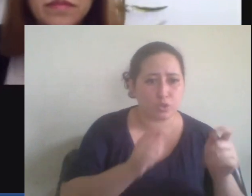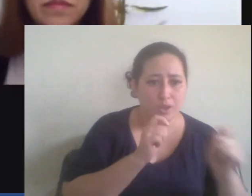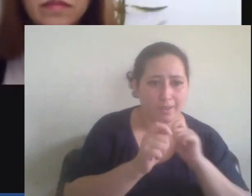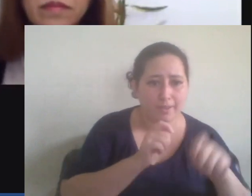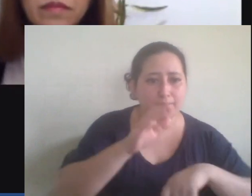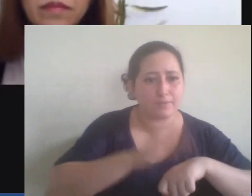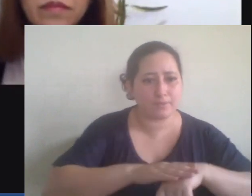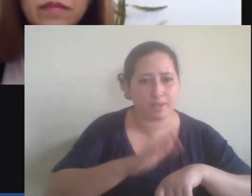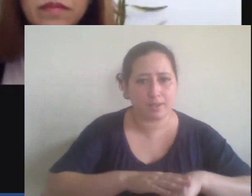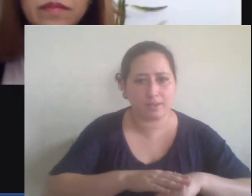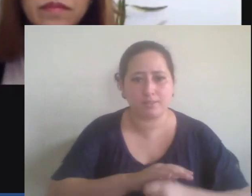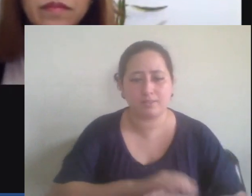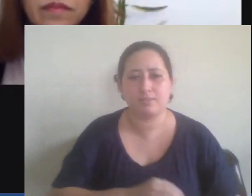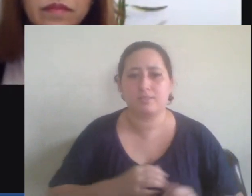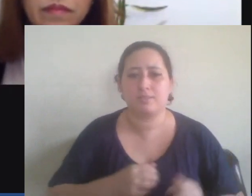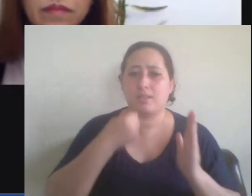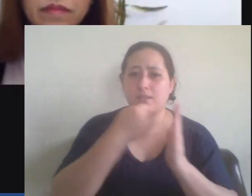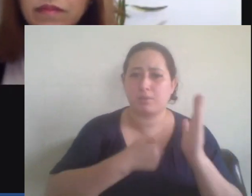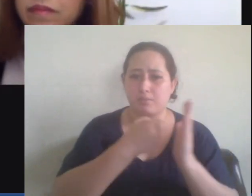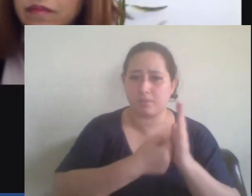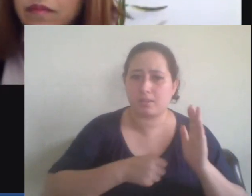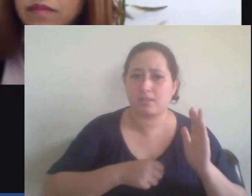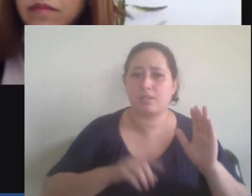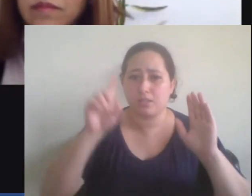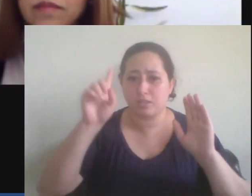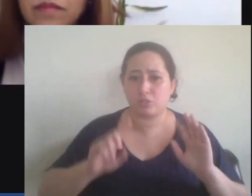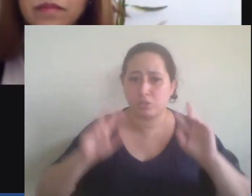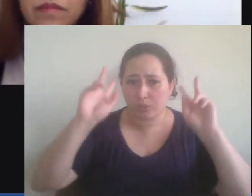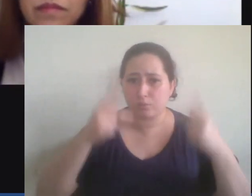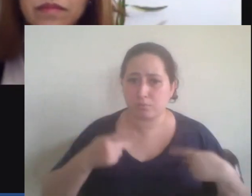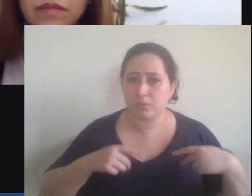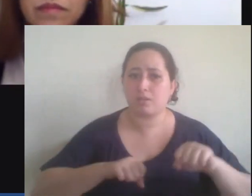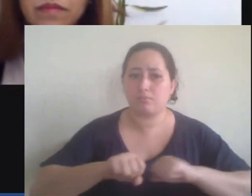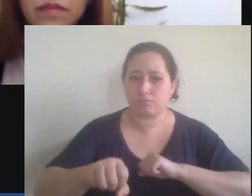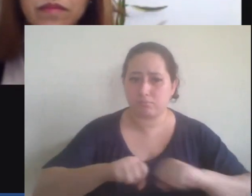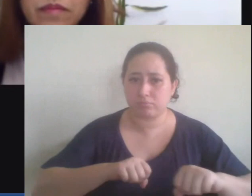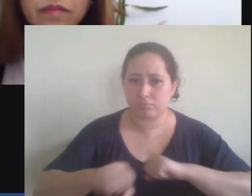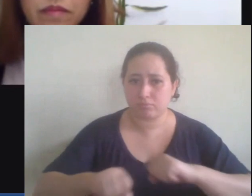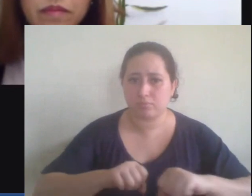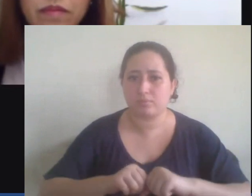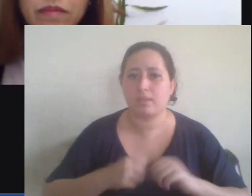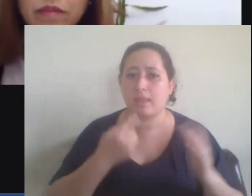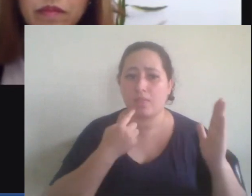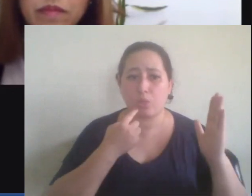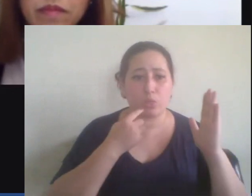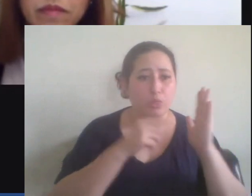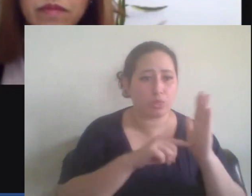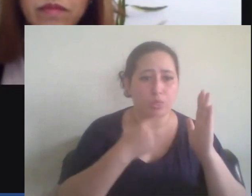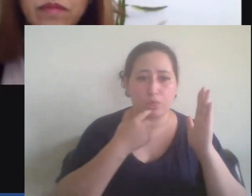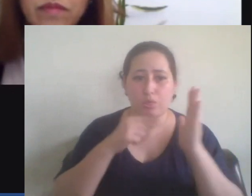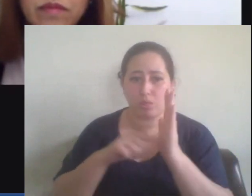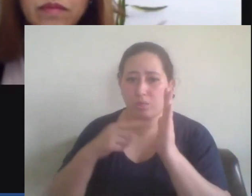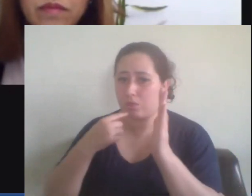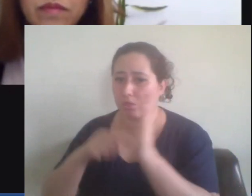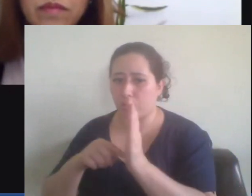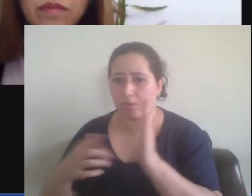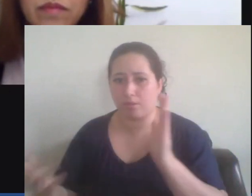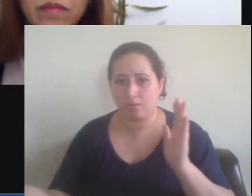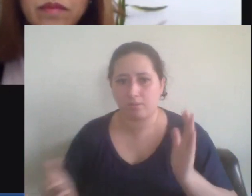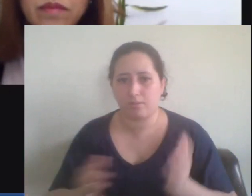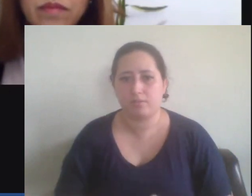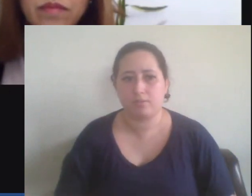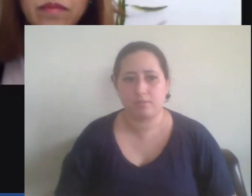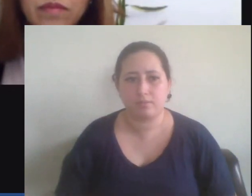que militantes dos direitos humanos fazem que é denunciar não então nós temos uma